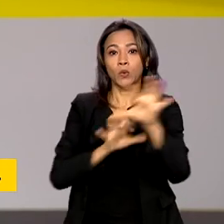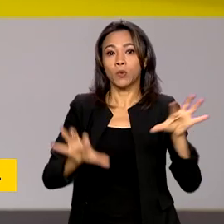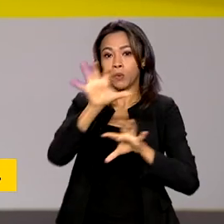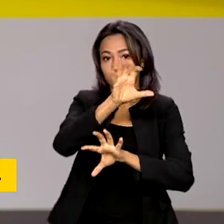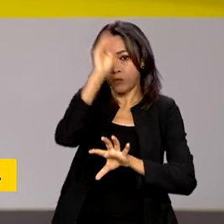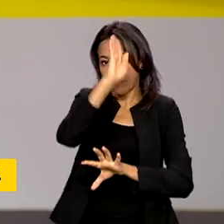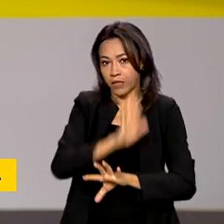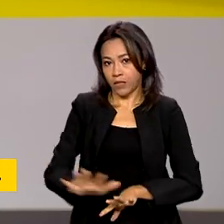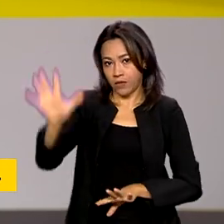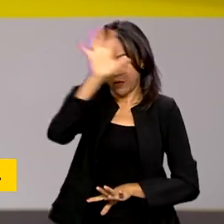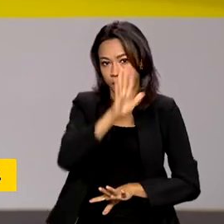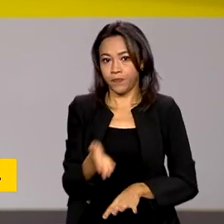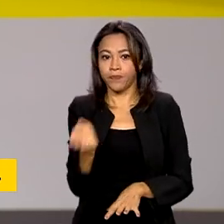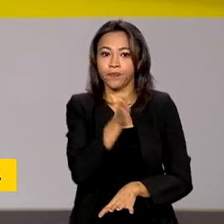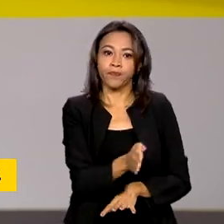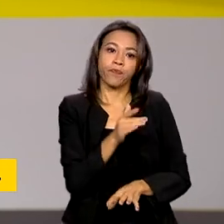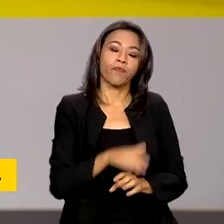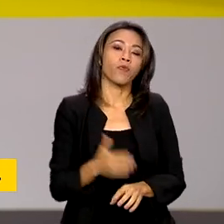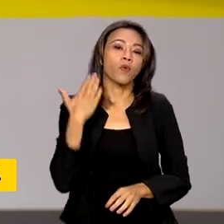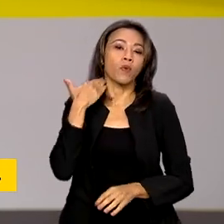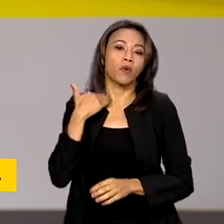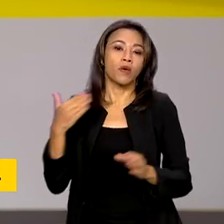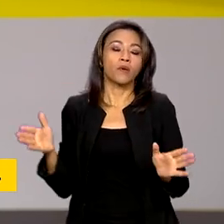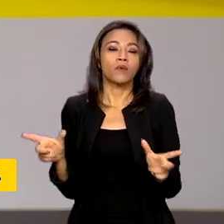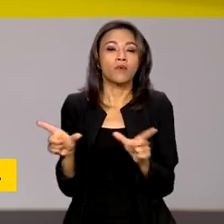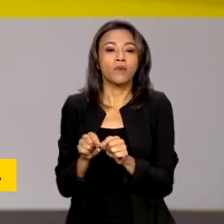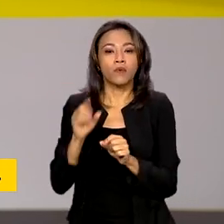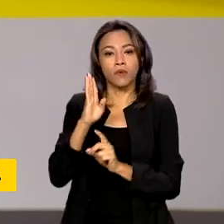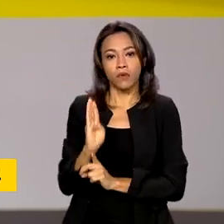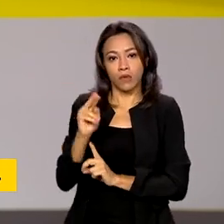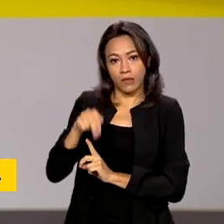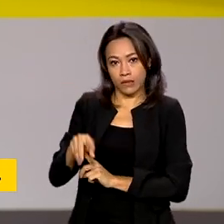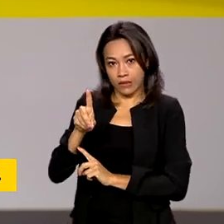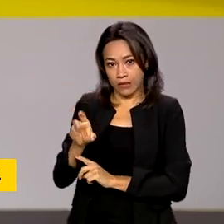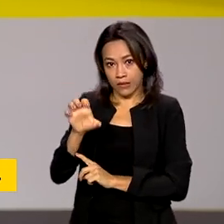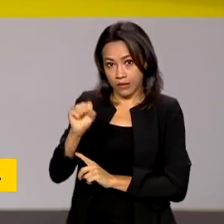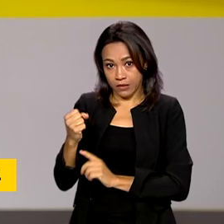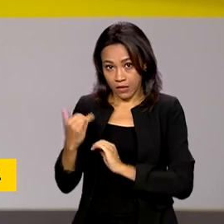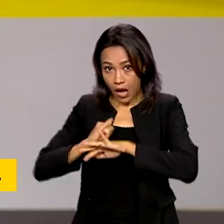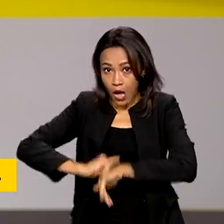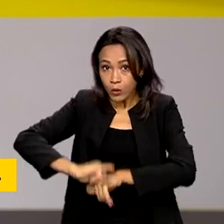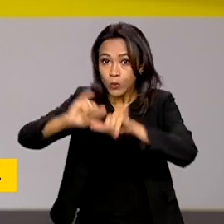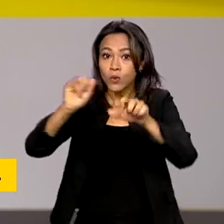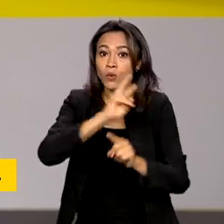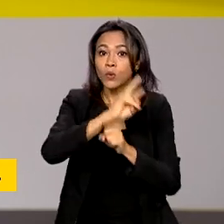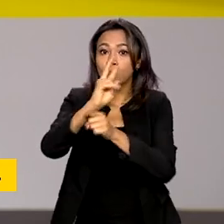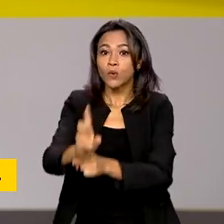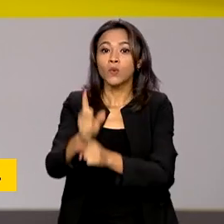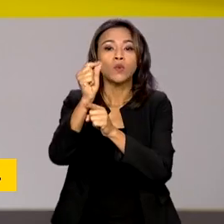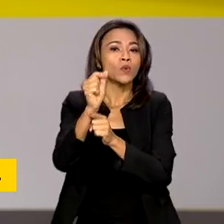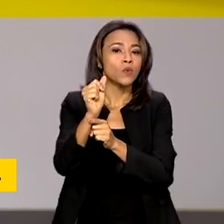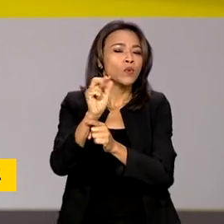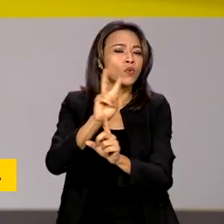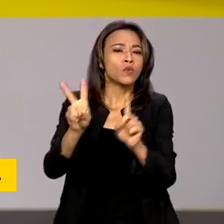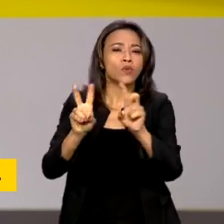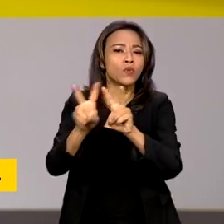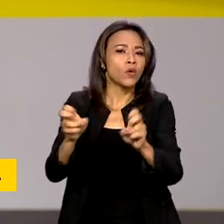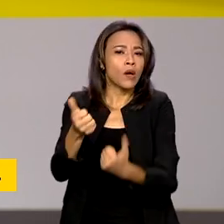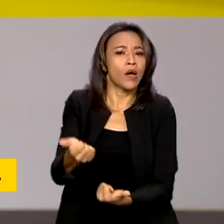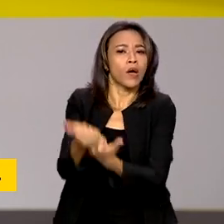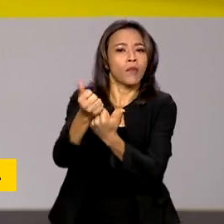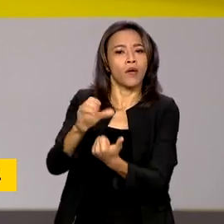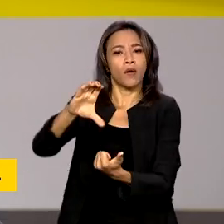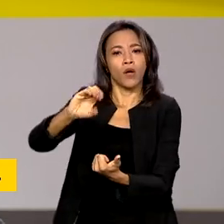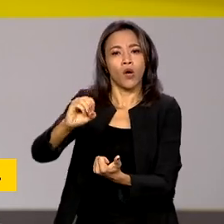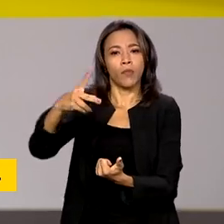E o BNDES anunciou uma linha de crédito para financiar a realização da COP30, que será realizada em